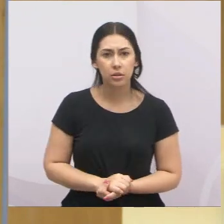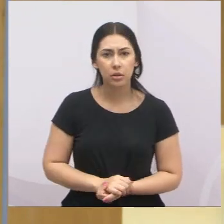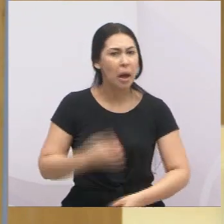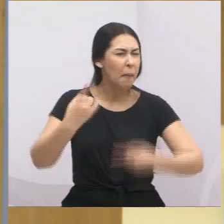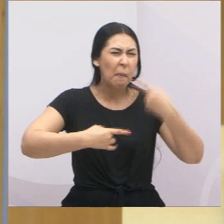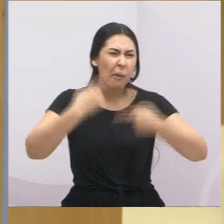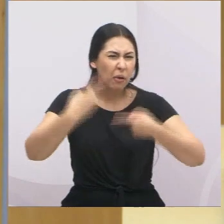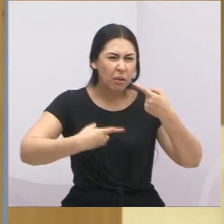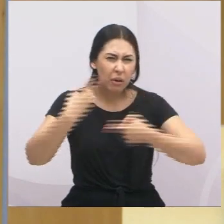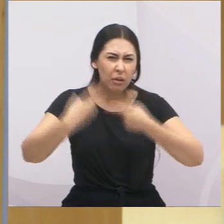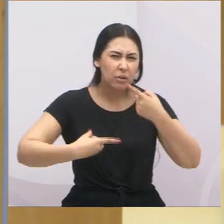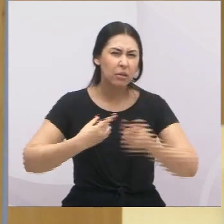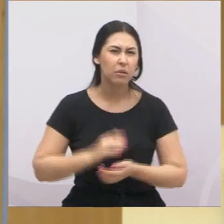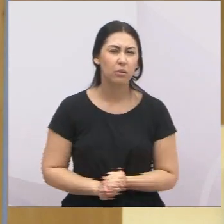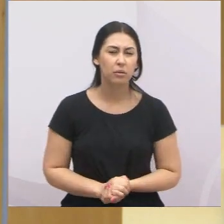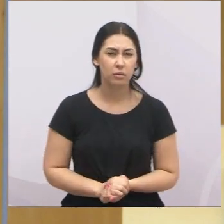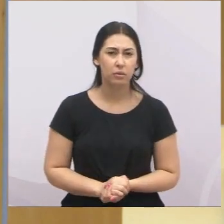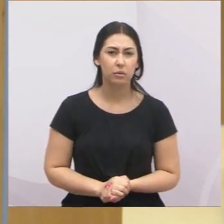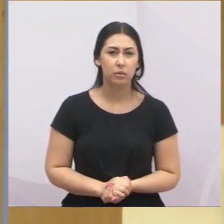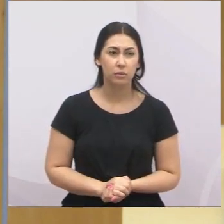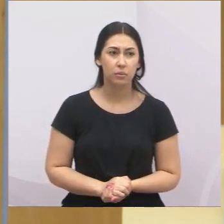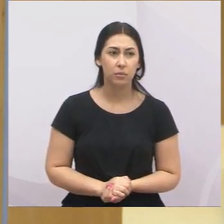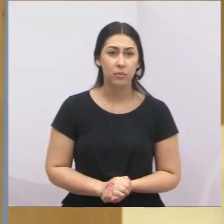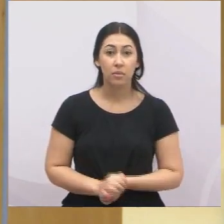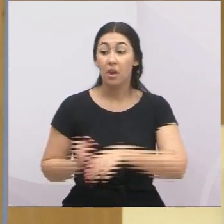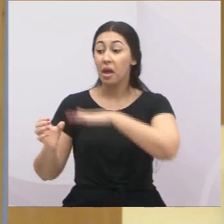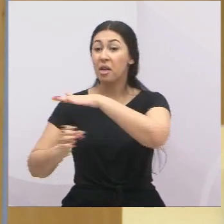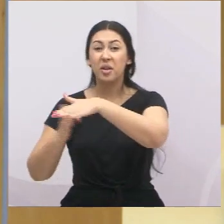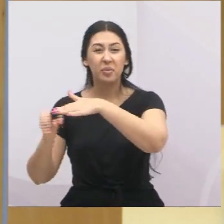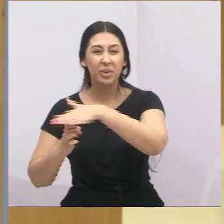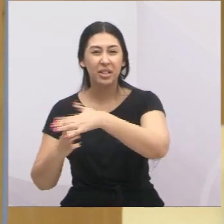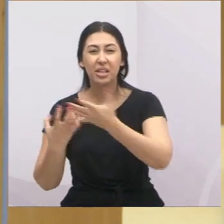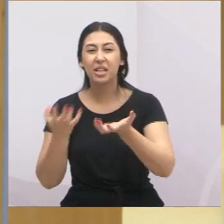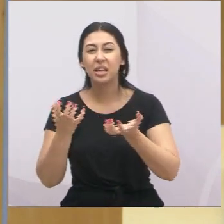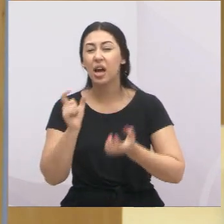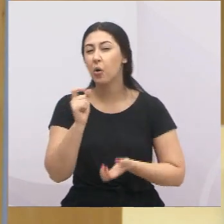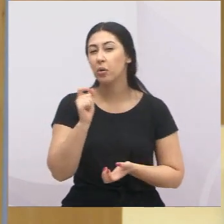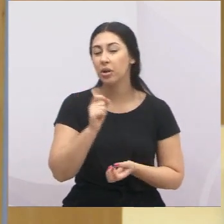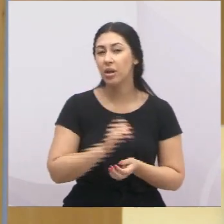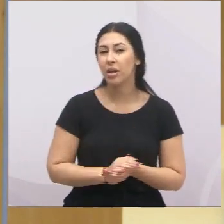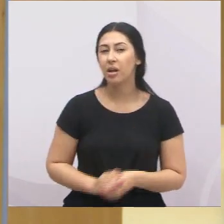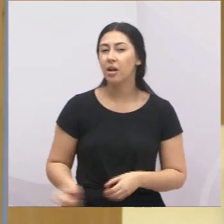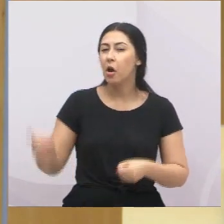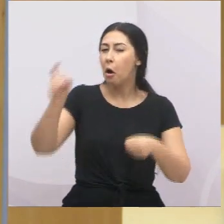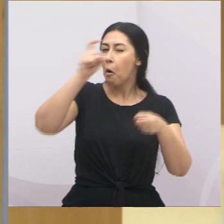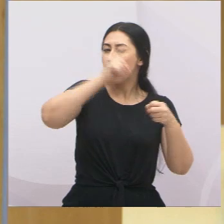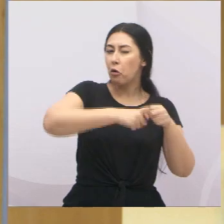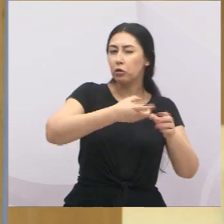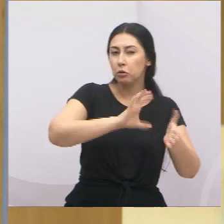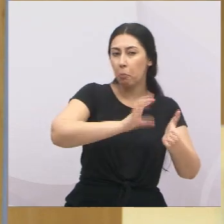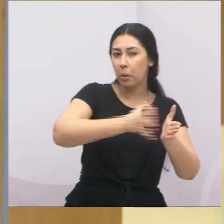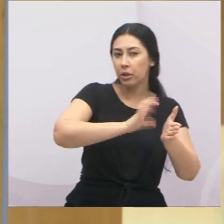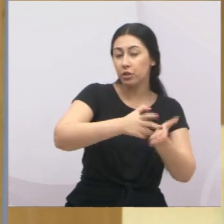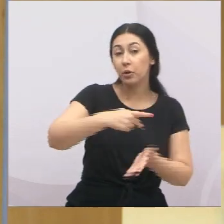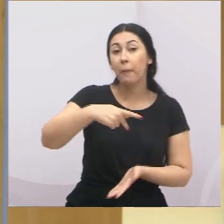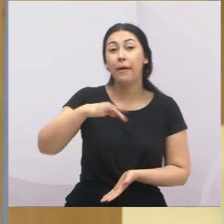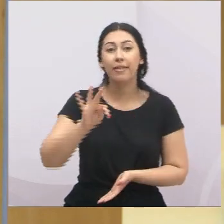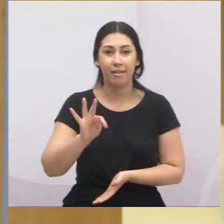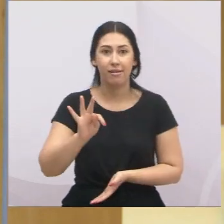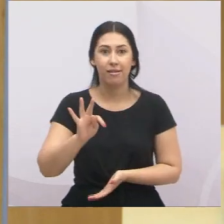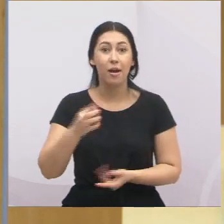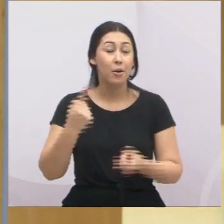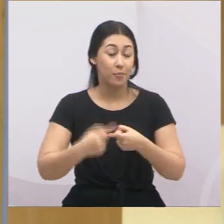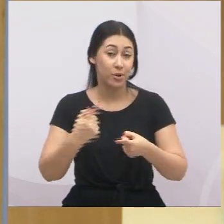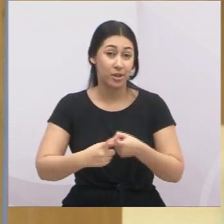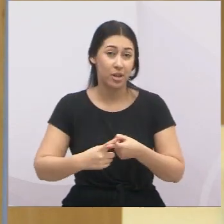a empresa quer a volta da antiga administração petista que assinou